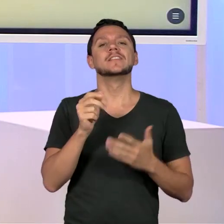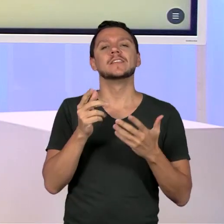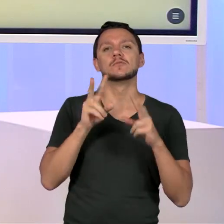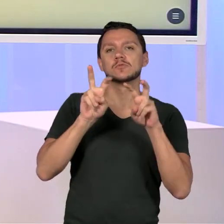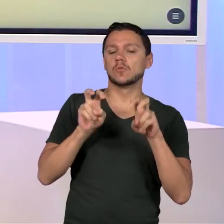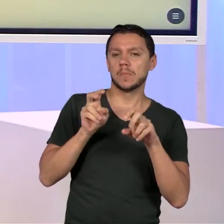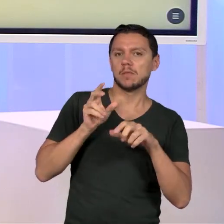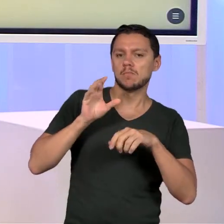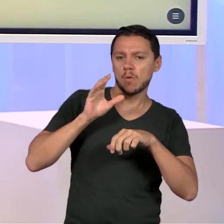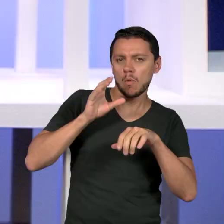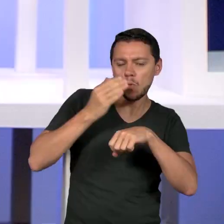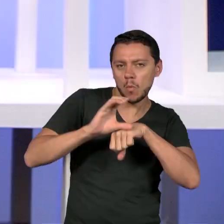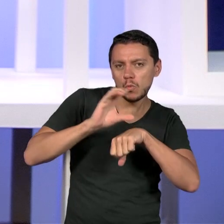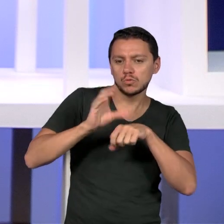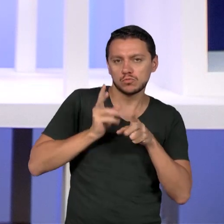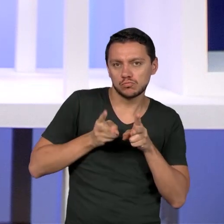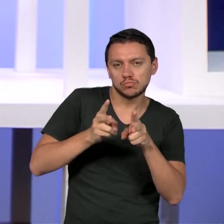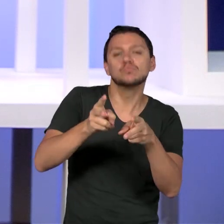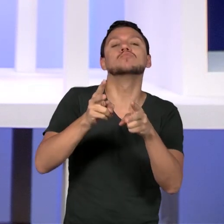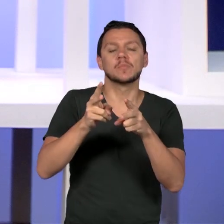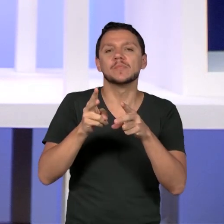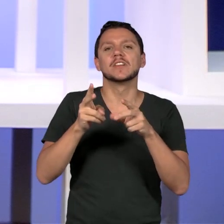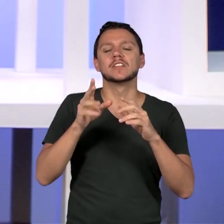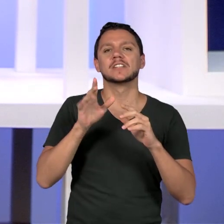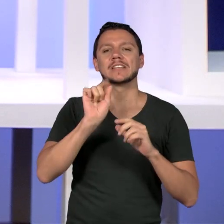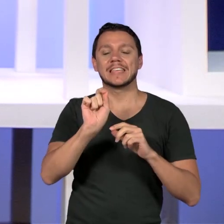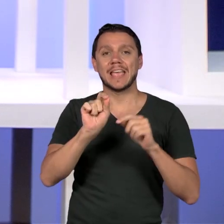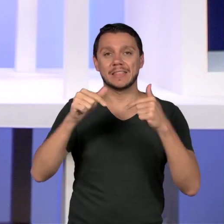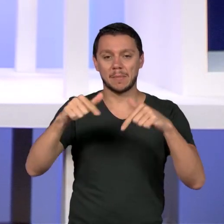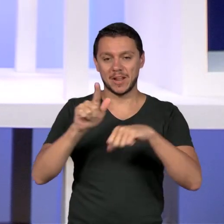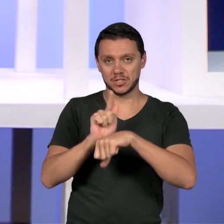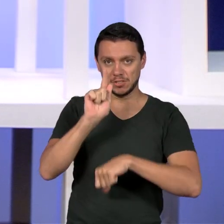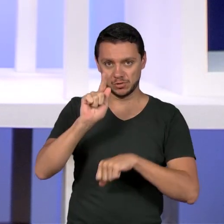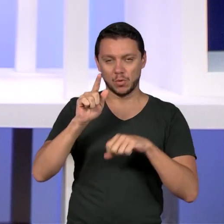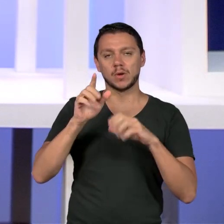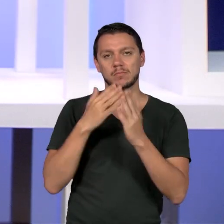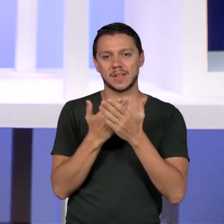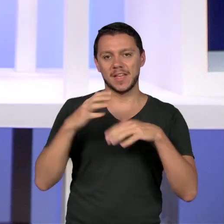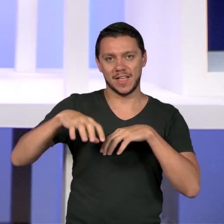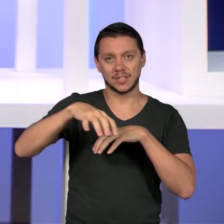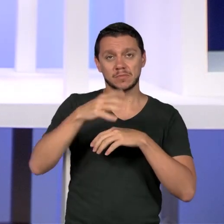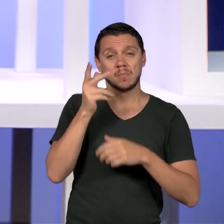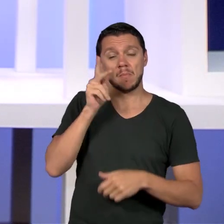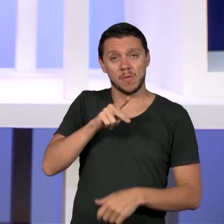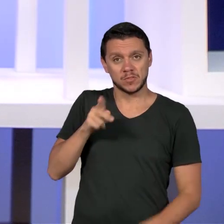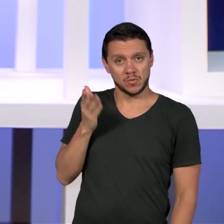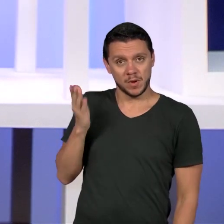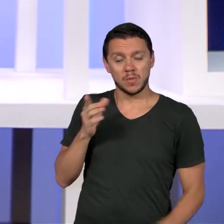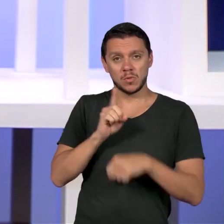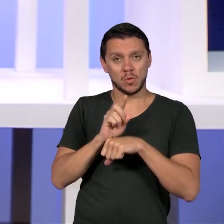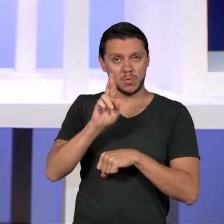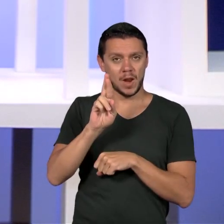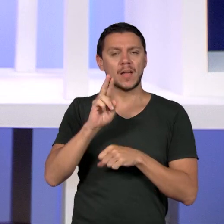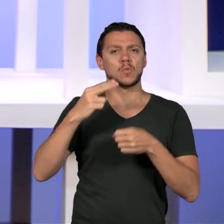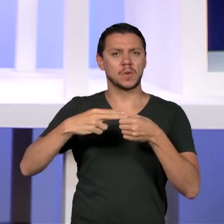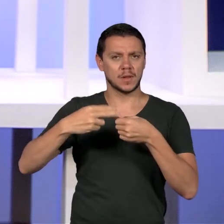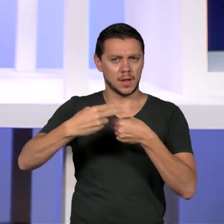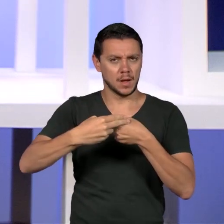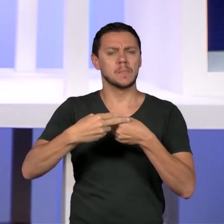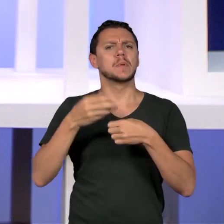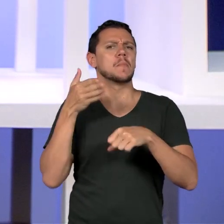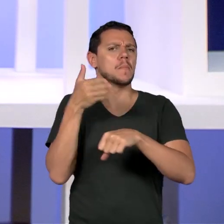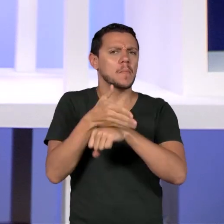para gestores na nossa rede. A professora Rosaura Soligo é doutora pela Unicamp, participou ativamente